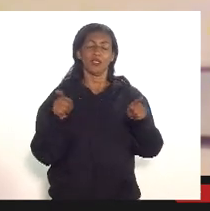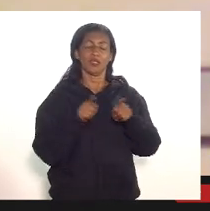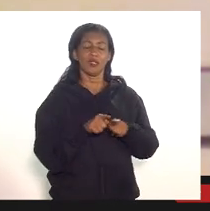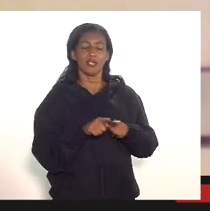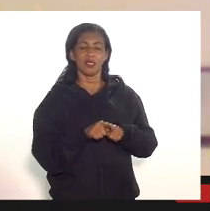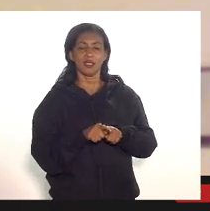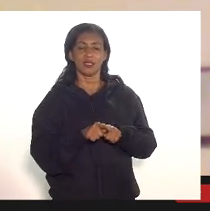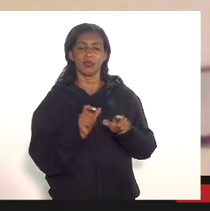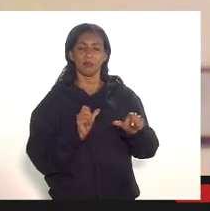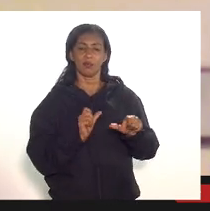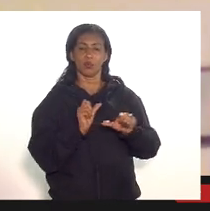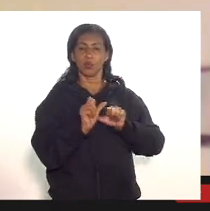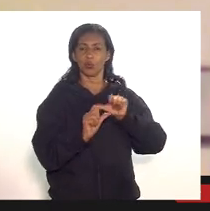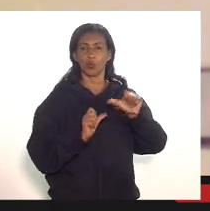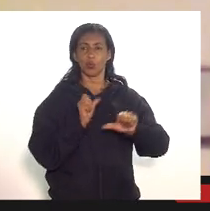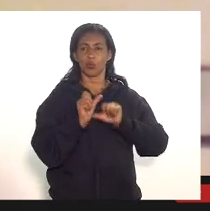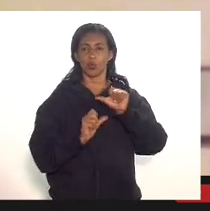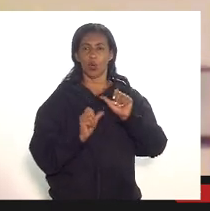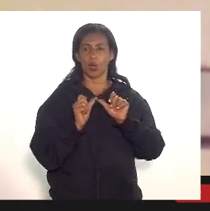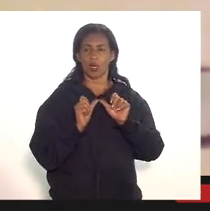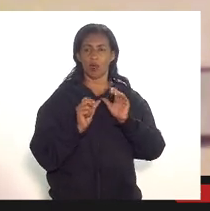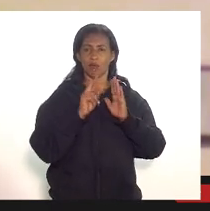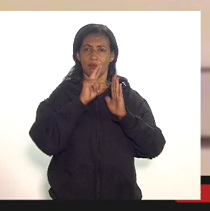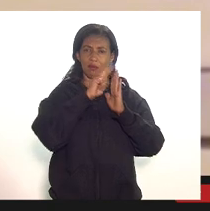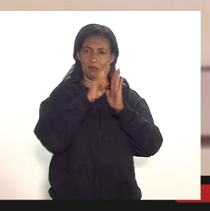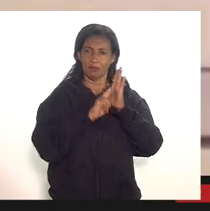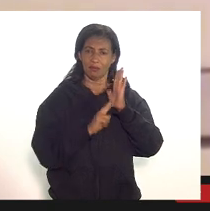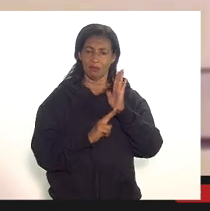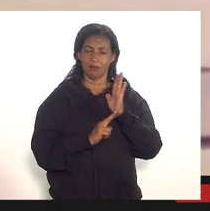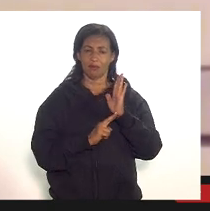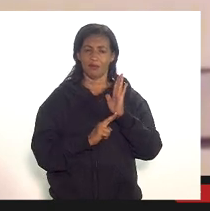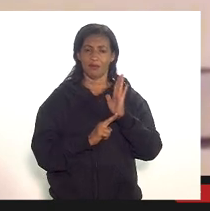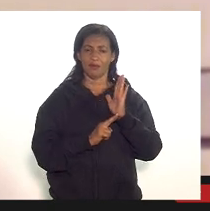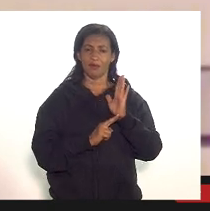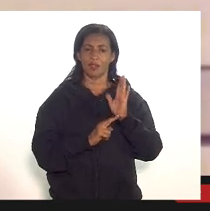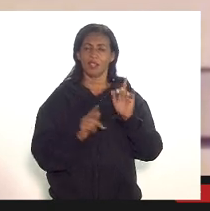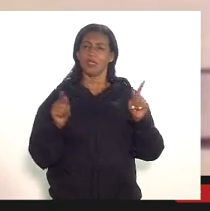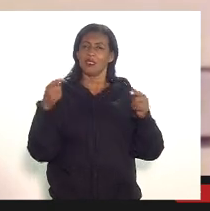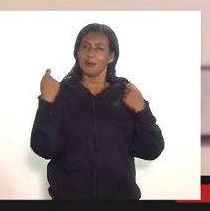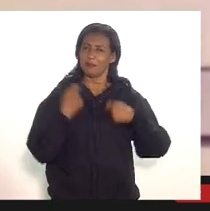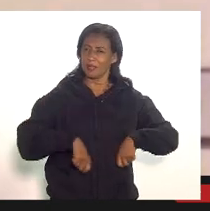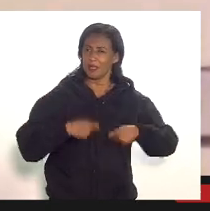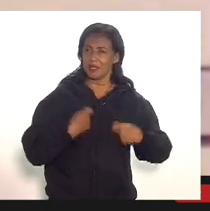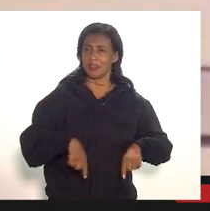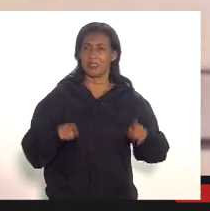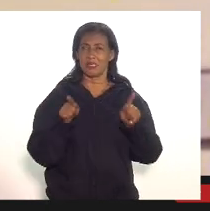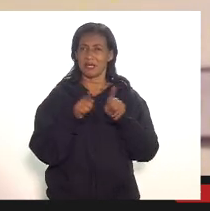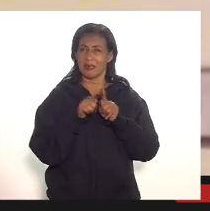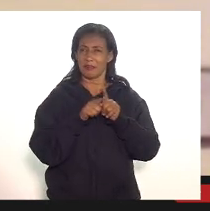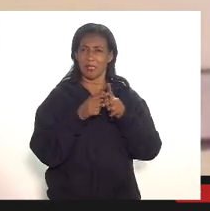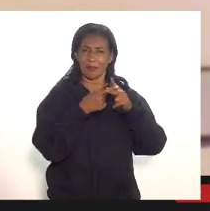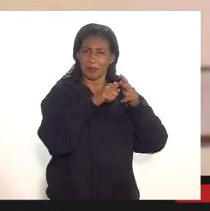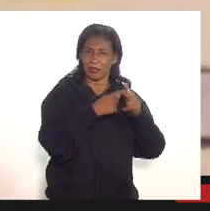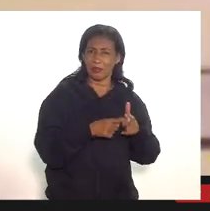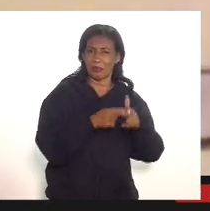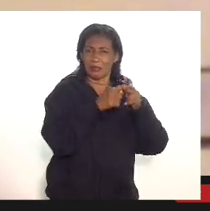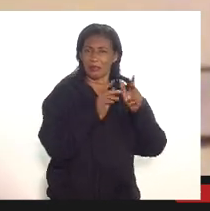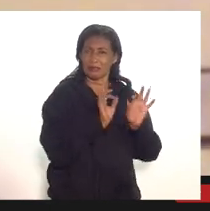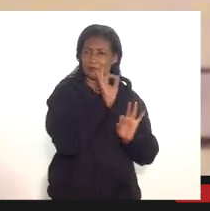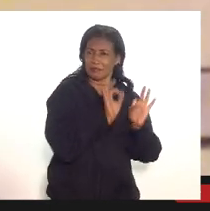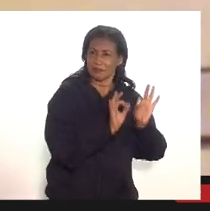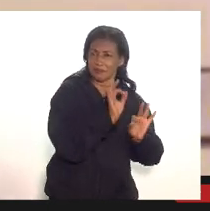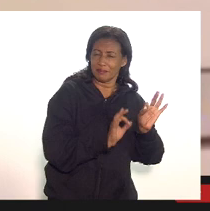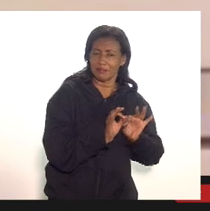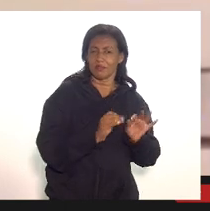da própria da regulação né que está carecendo no momento de aperfeiçoamento e assim hoje